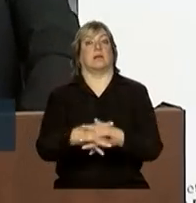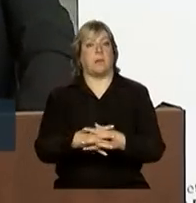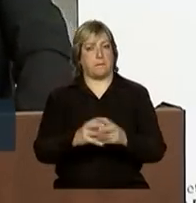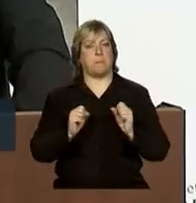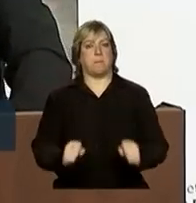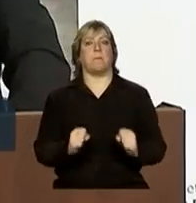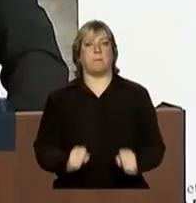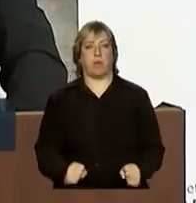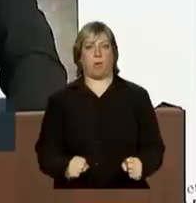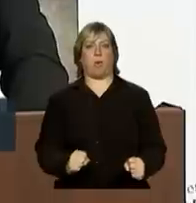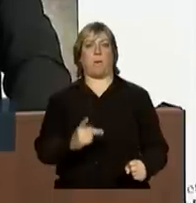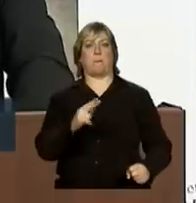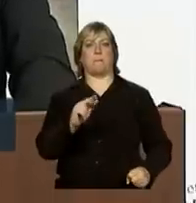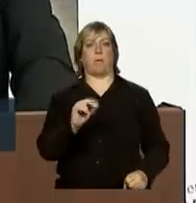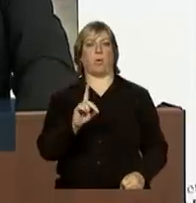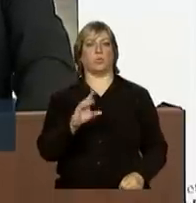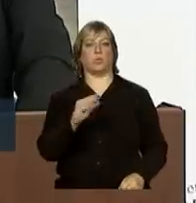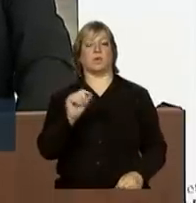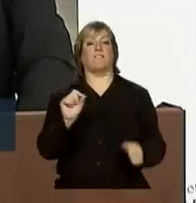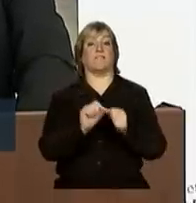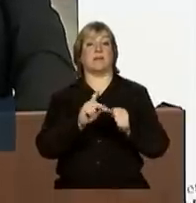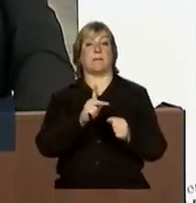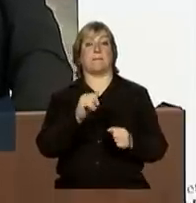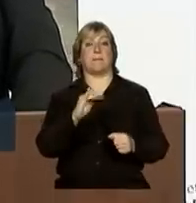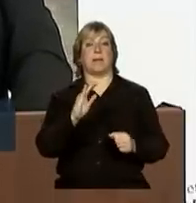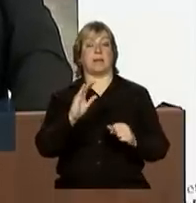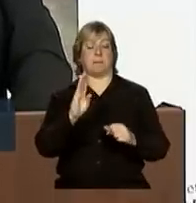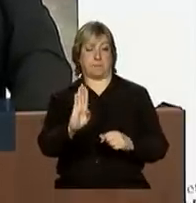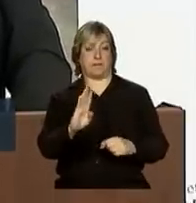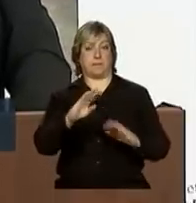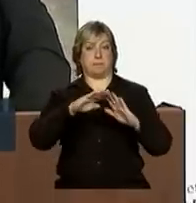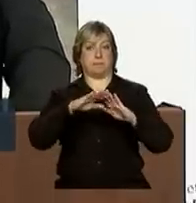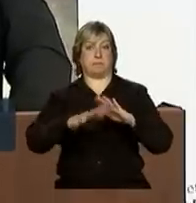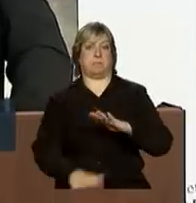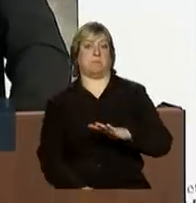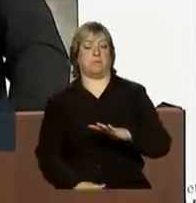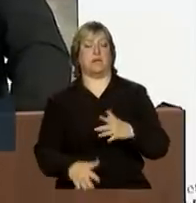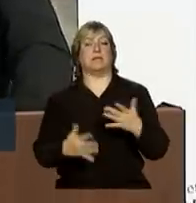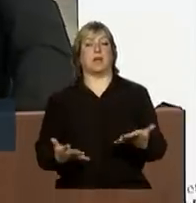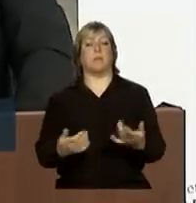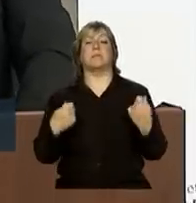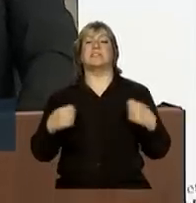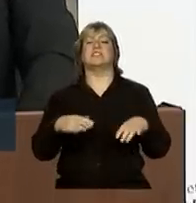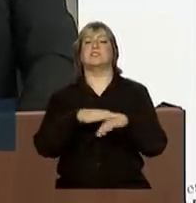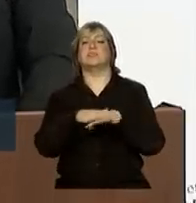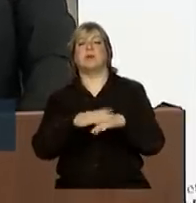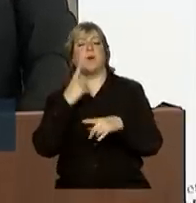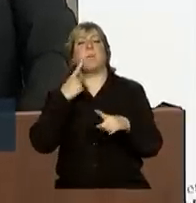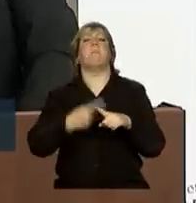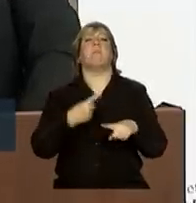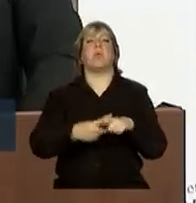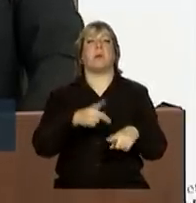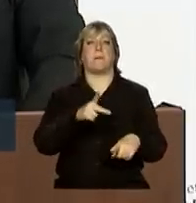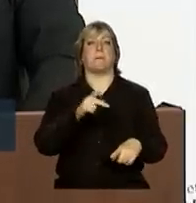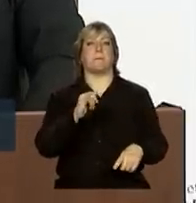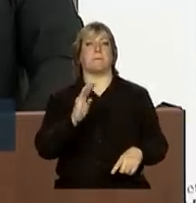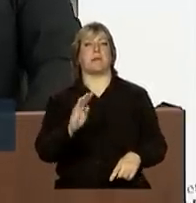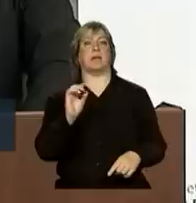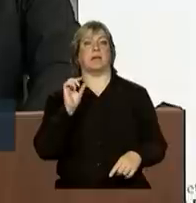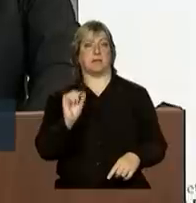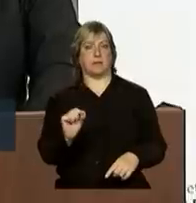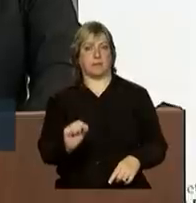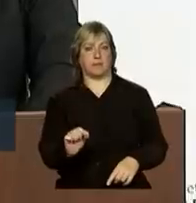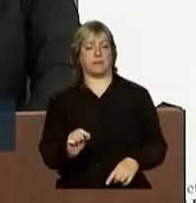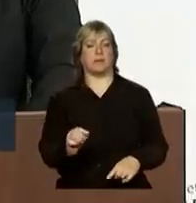jogando inesperadamente o PIB para baixo. É preciso discutir por que o PIB está caindo. Não é por essa razão,